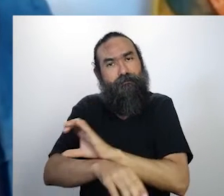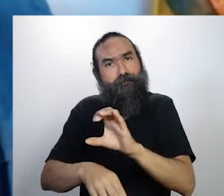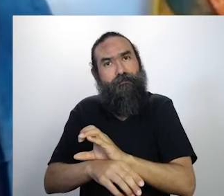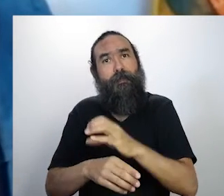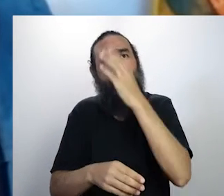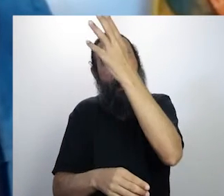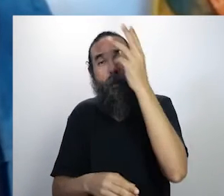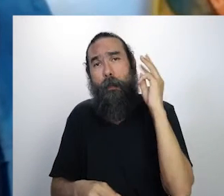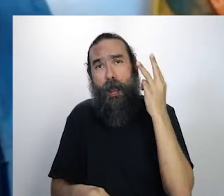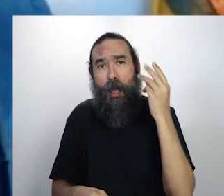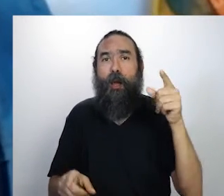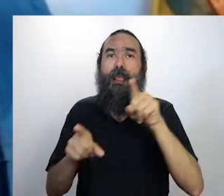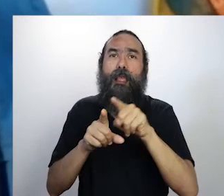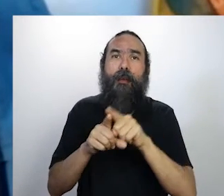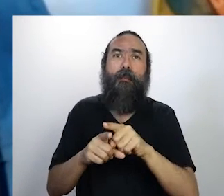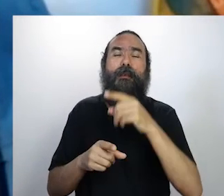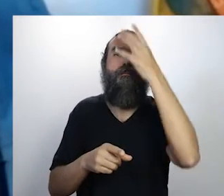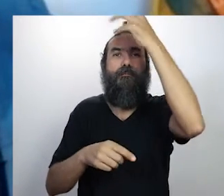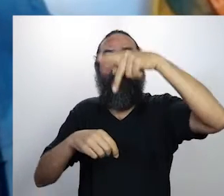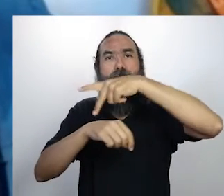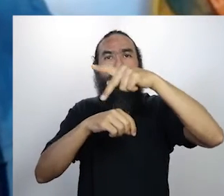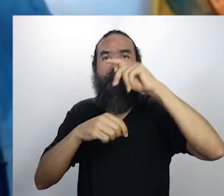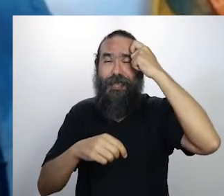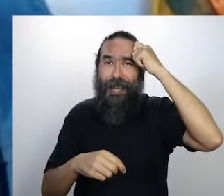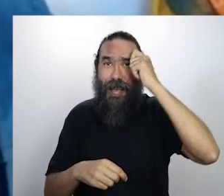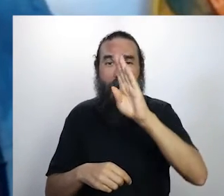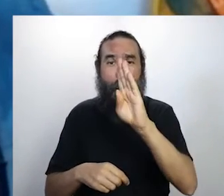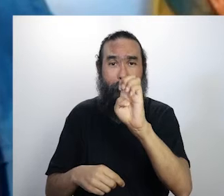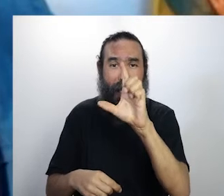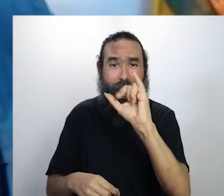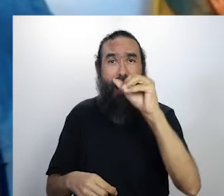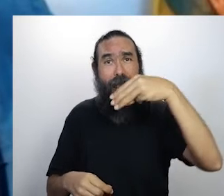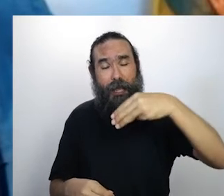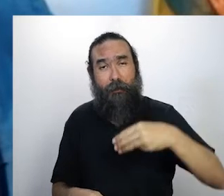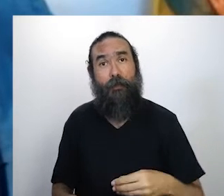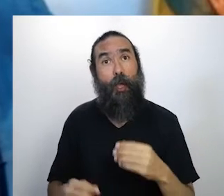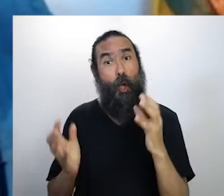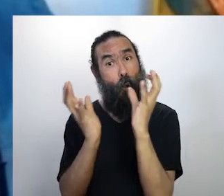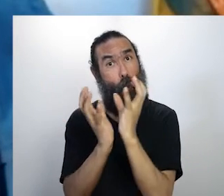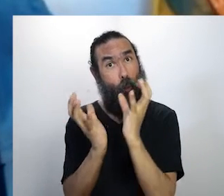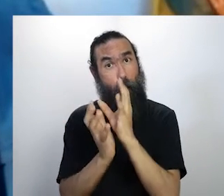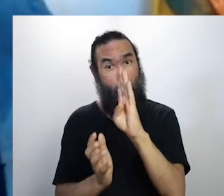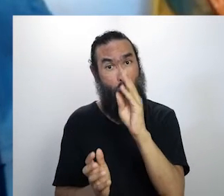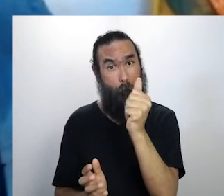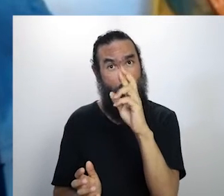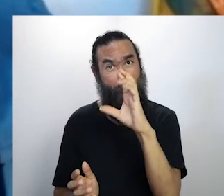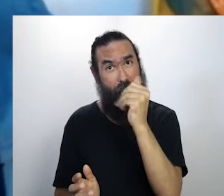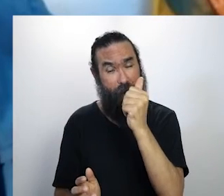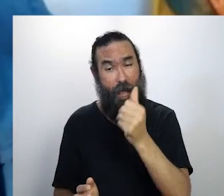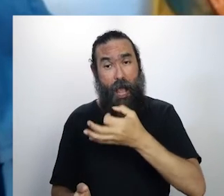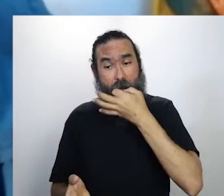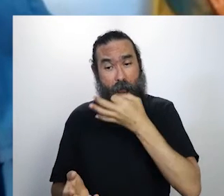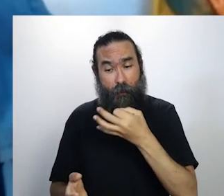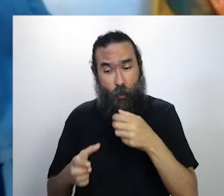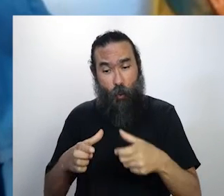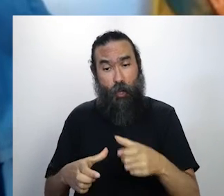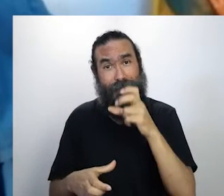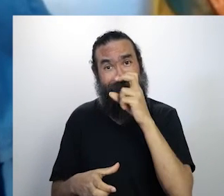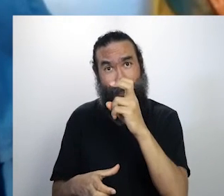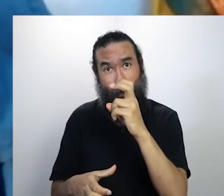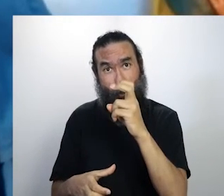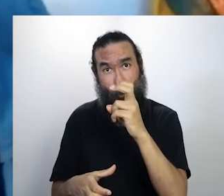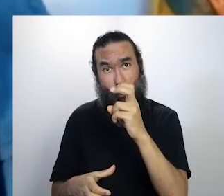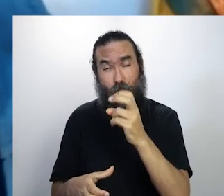de Pedra da Memória, com seus grupos Abarca e Ponto BR, gravou cinco CDs e realizou mais de 500